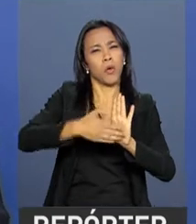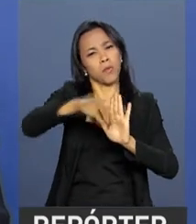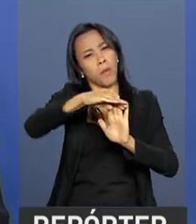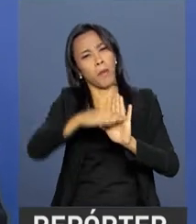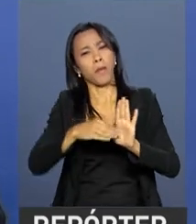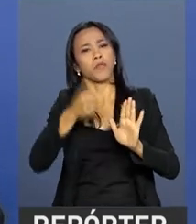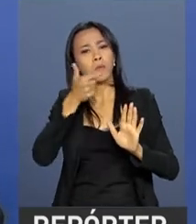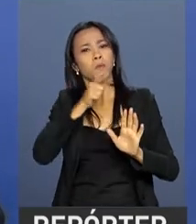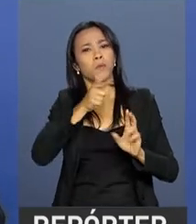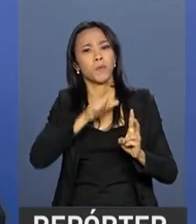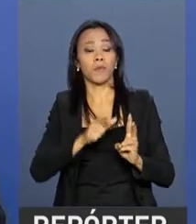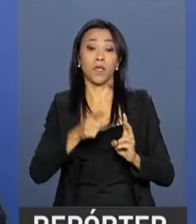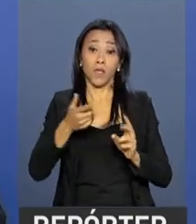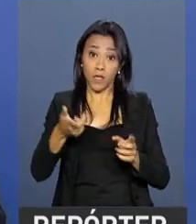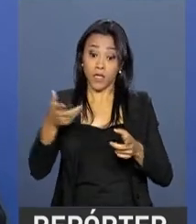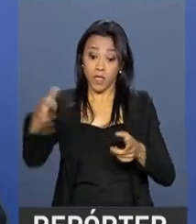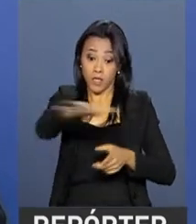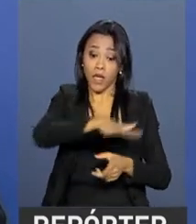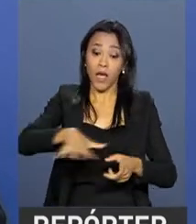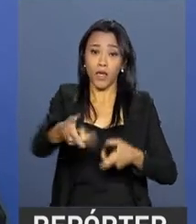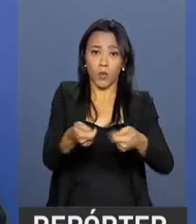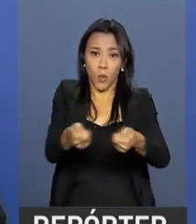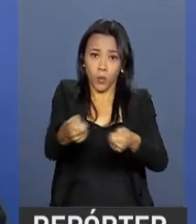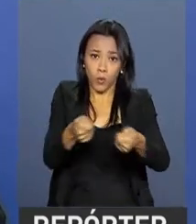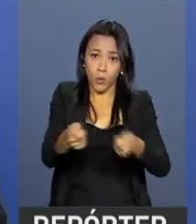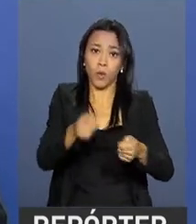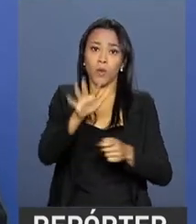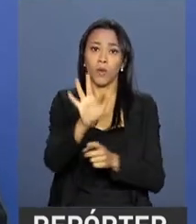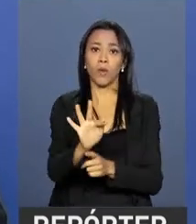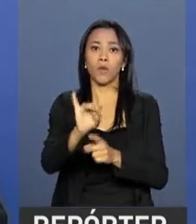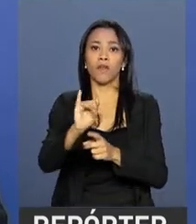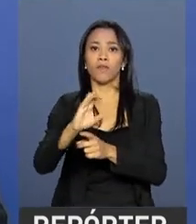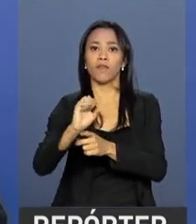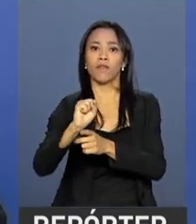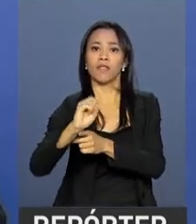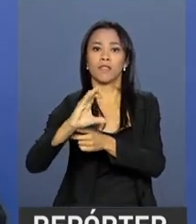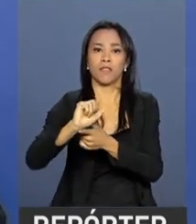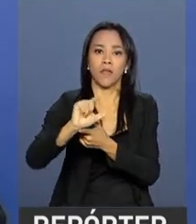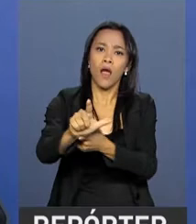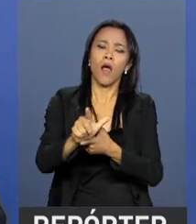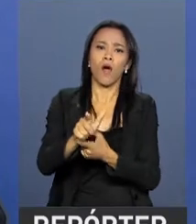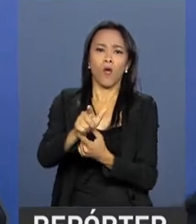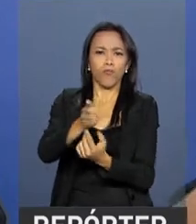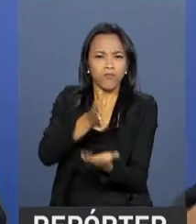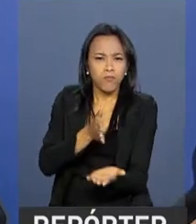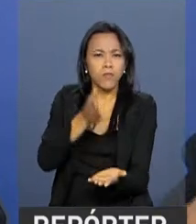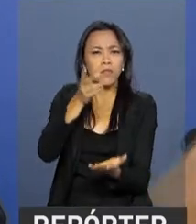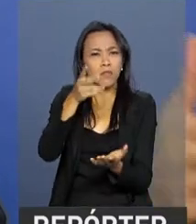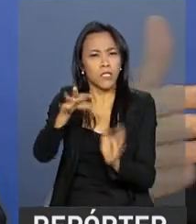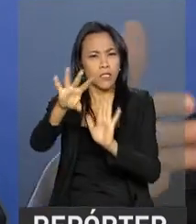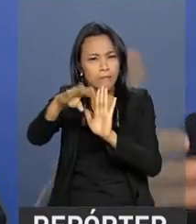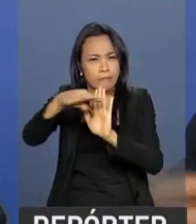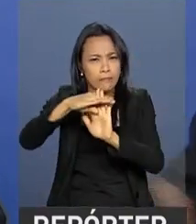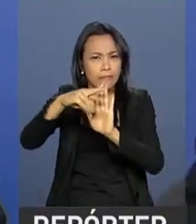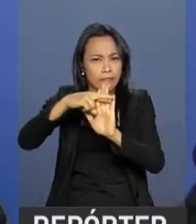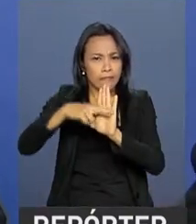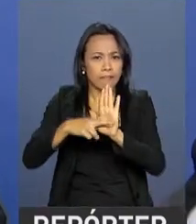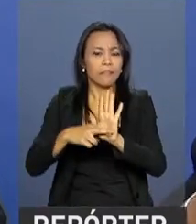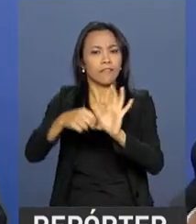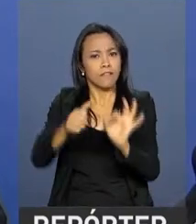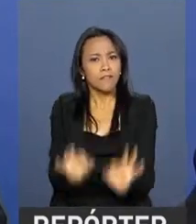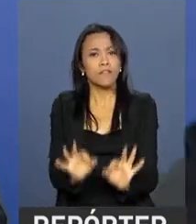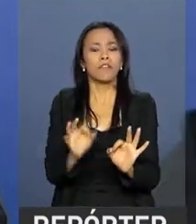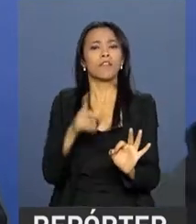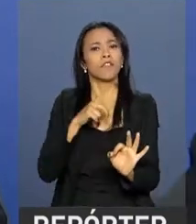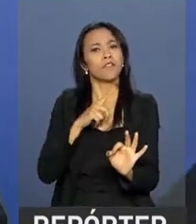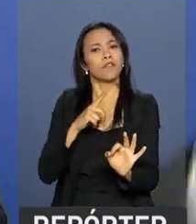o controle fiscal também muito rígido de despesas correntes, discricionárias, isso gerou a maior confiança